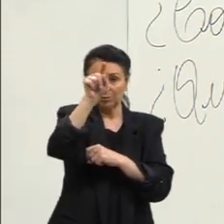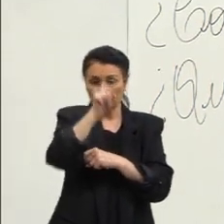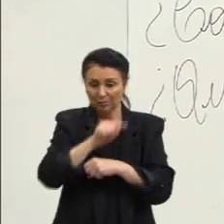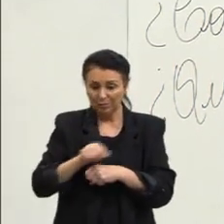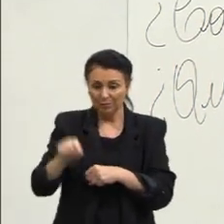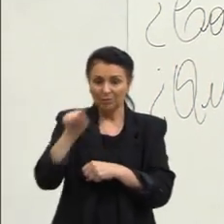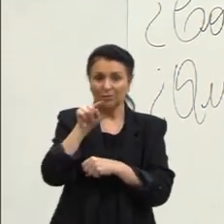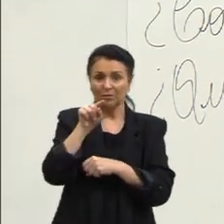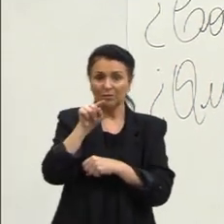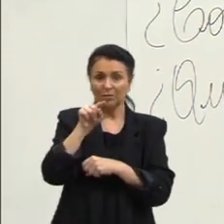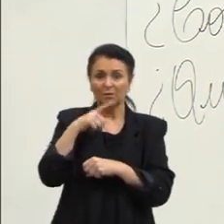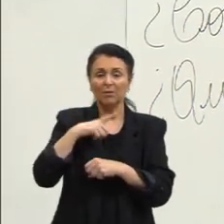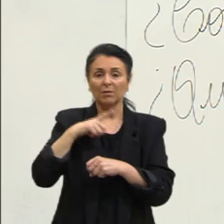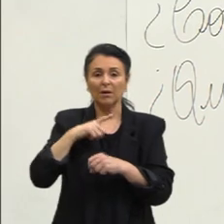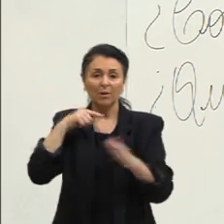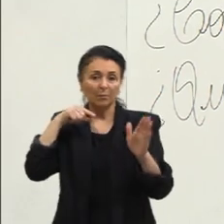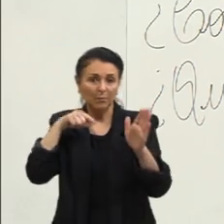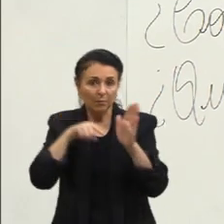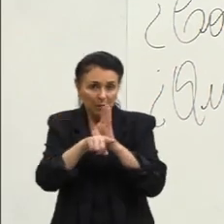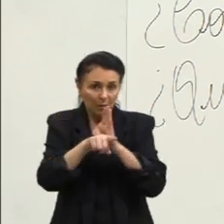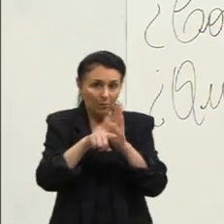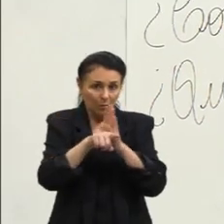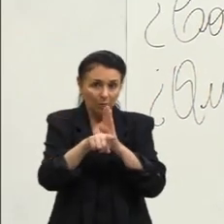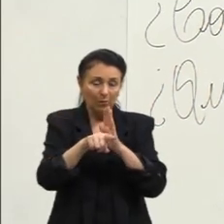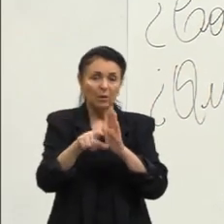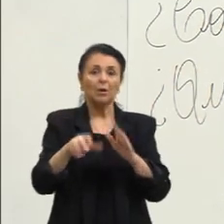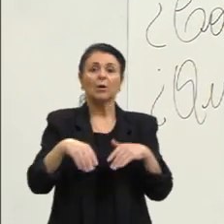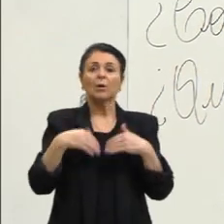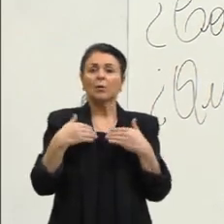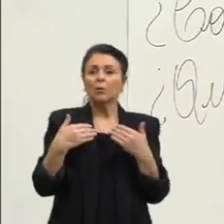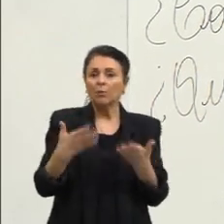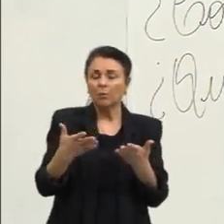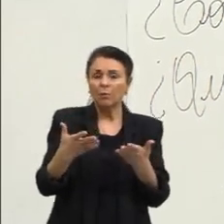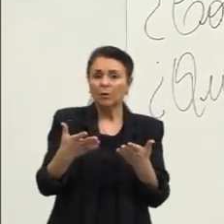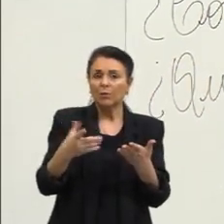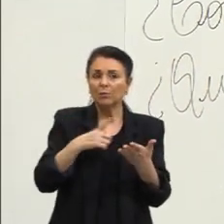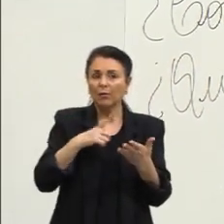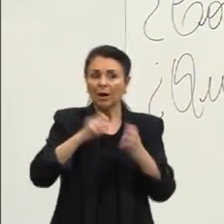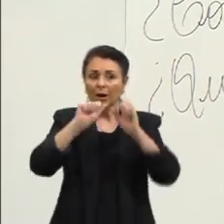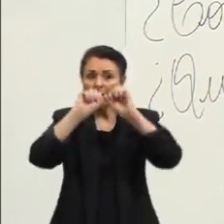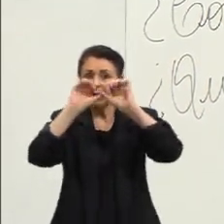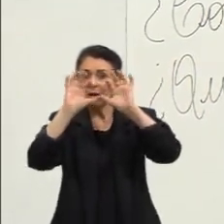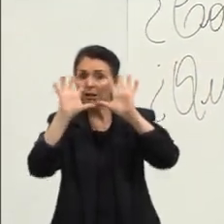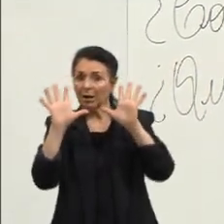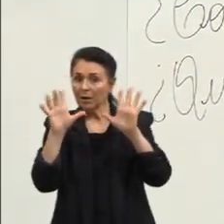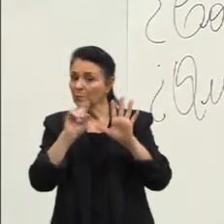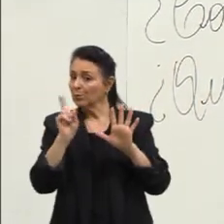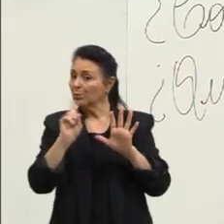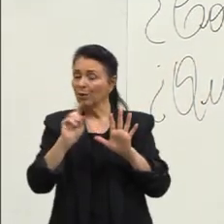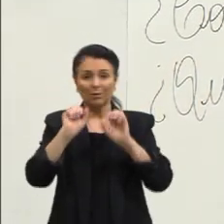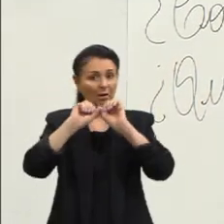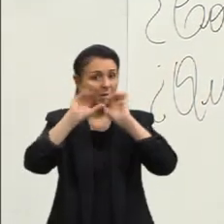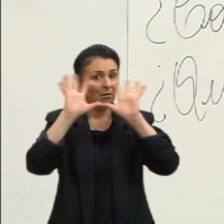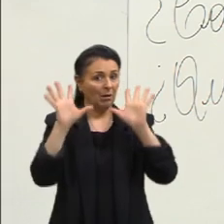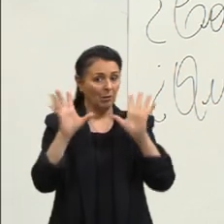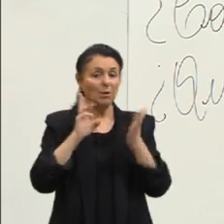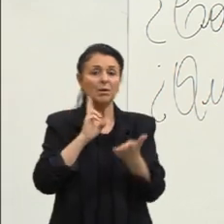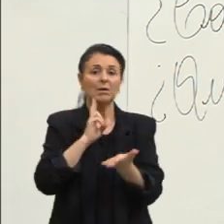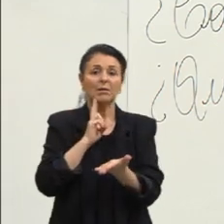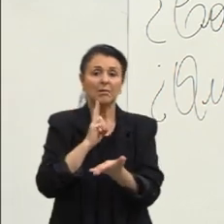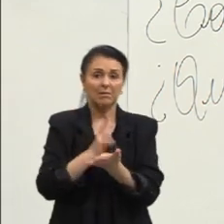indagações As interrogações Quando está de forma Assim explícita Principalmente Sempre vai aparecer